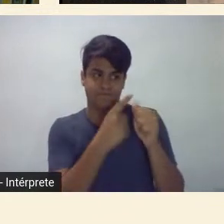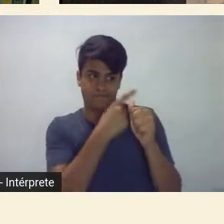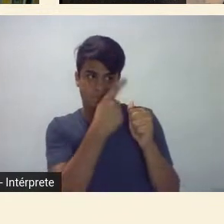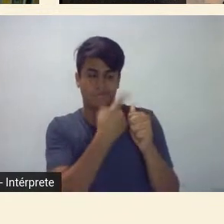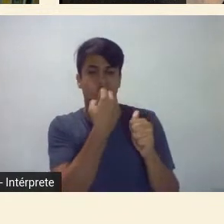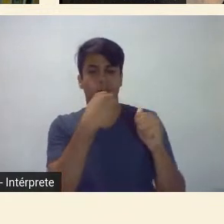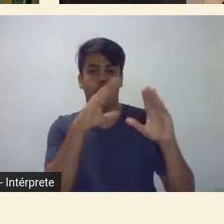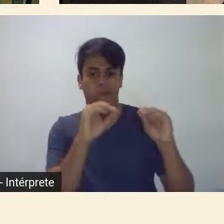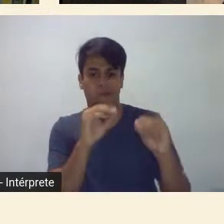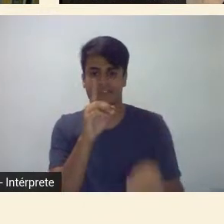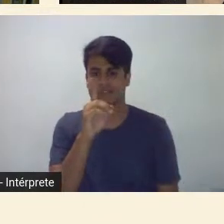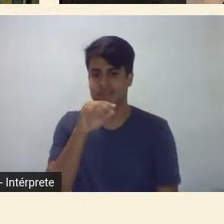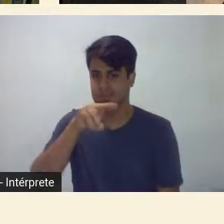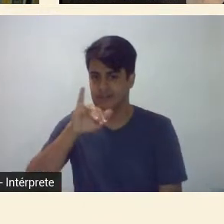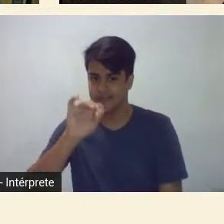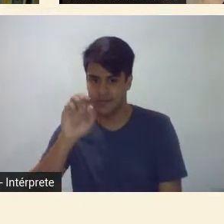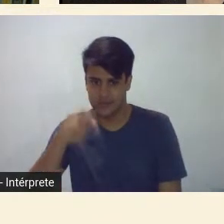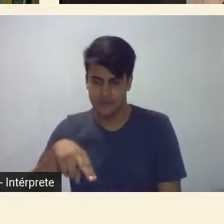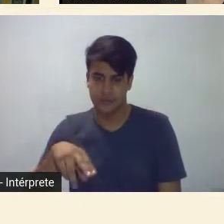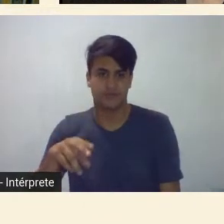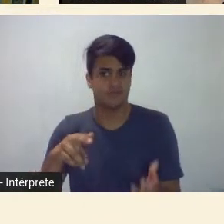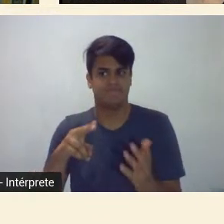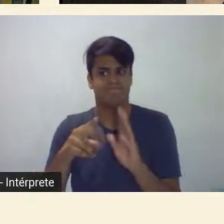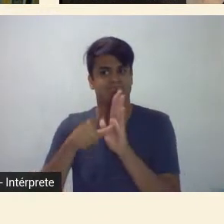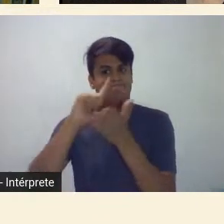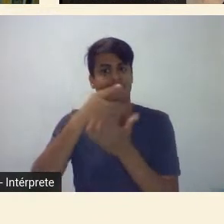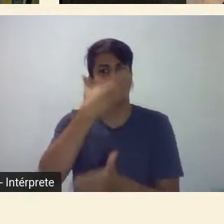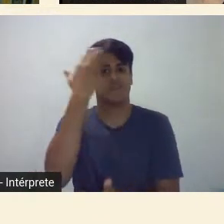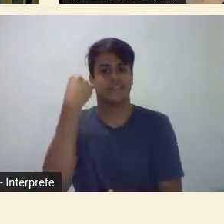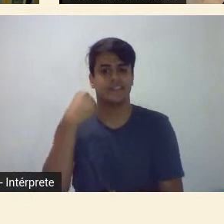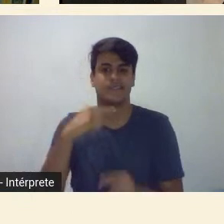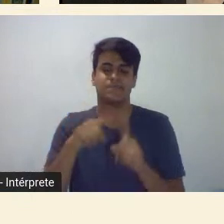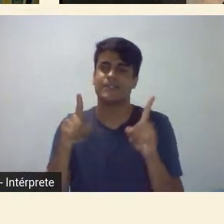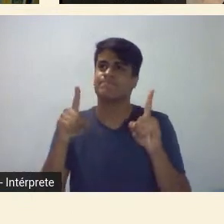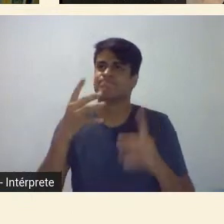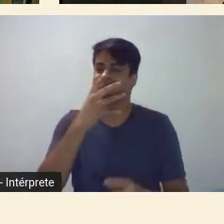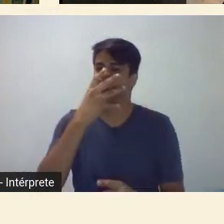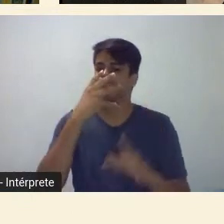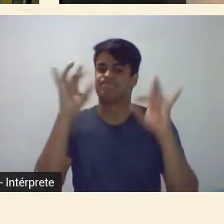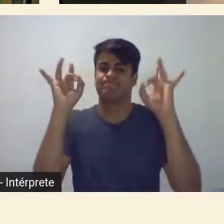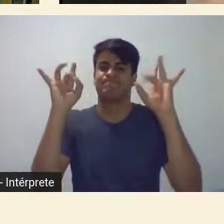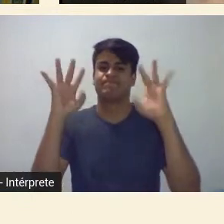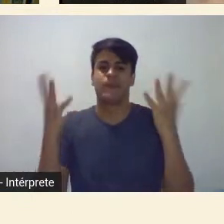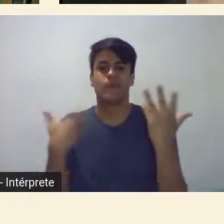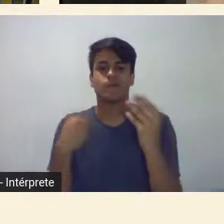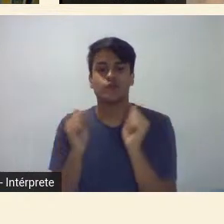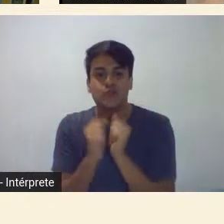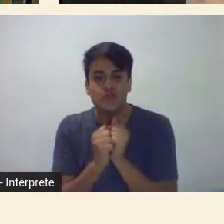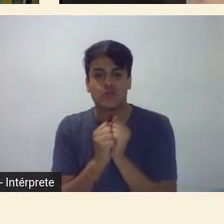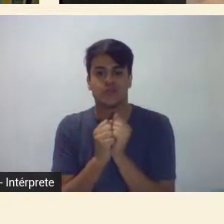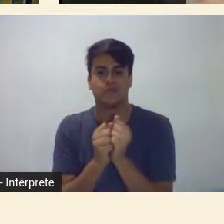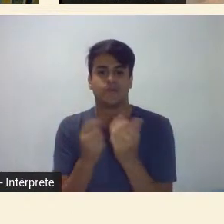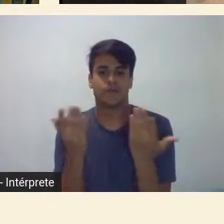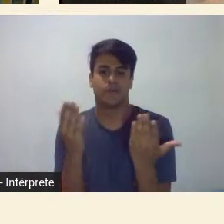queria dizer que eu não falei mais cedo que para mim é uma honra absoluta que está falando numa mesma mesa que a professora Aracê Amaral a Regina também é um grande prazer